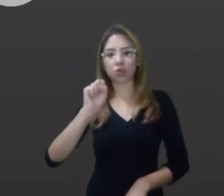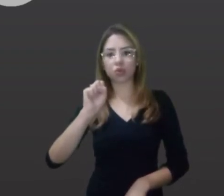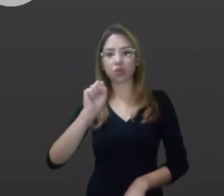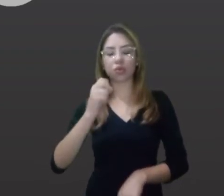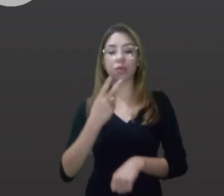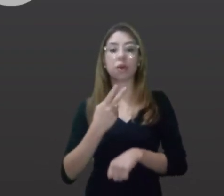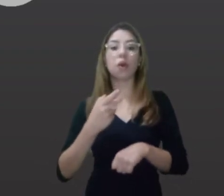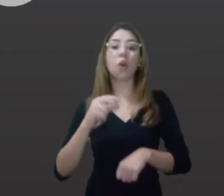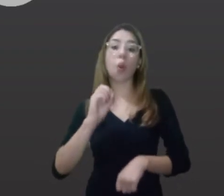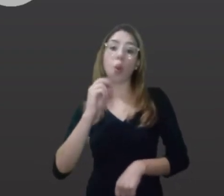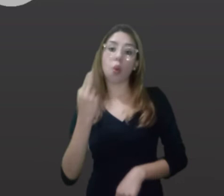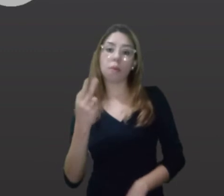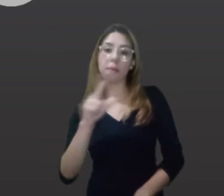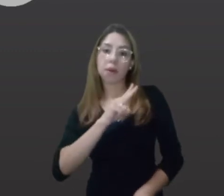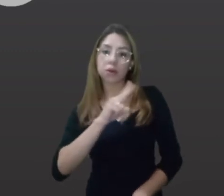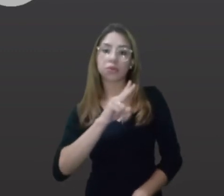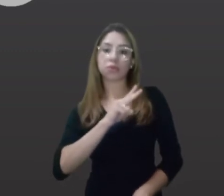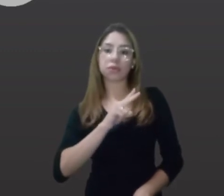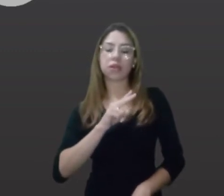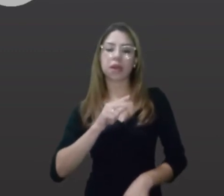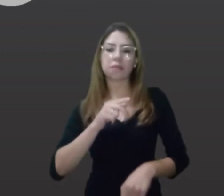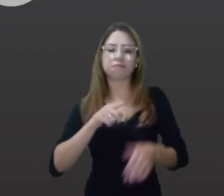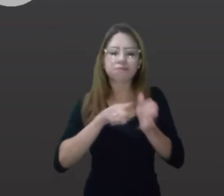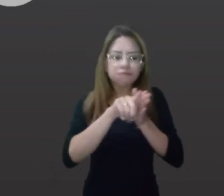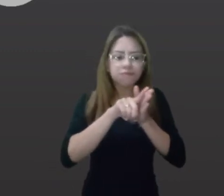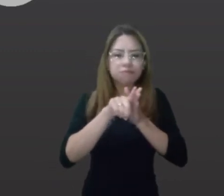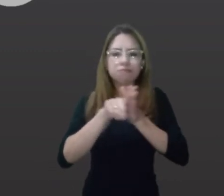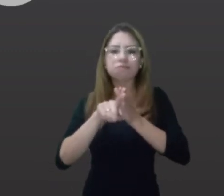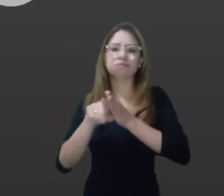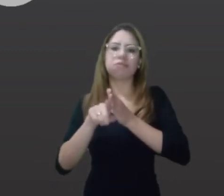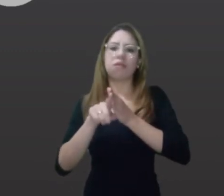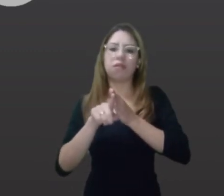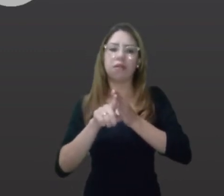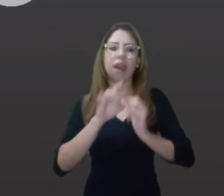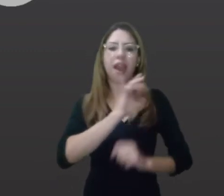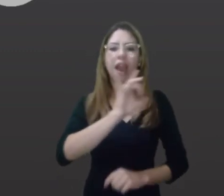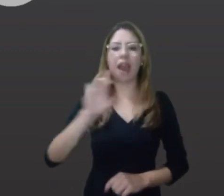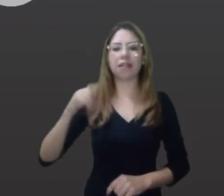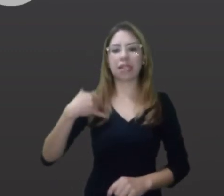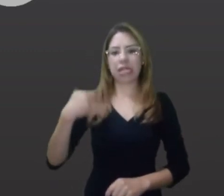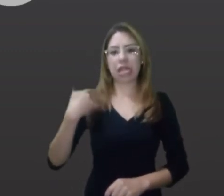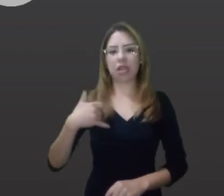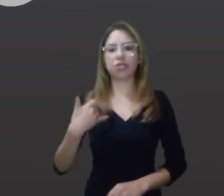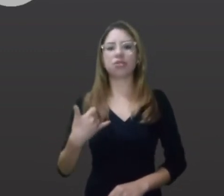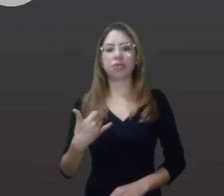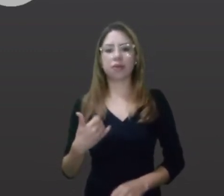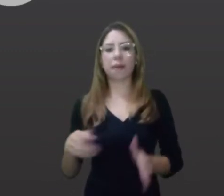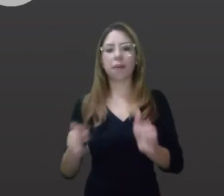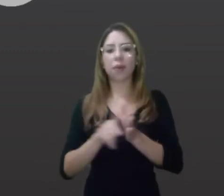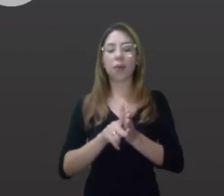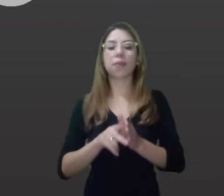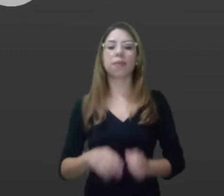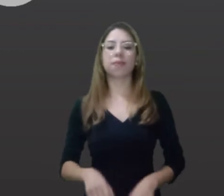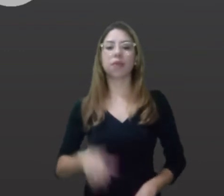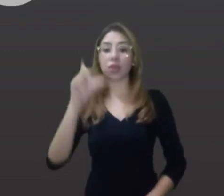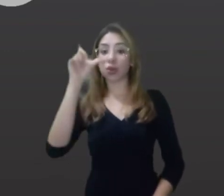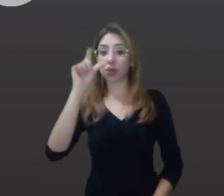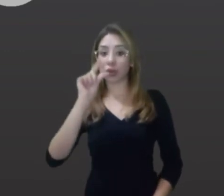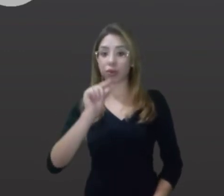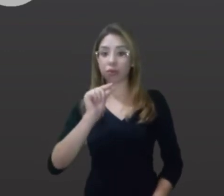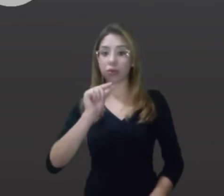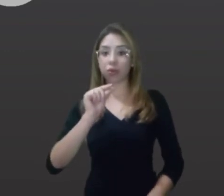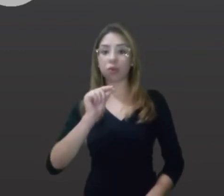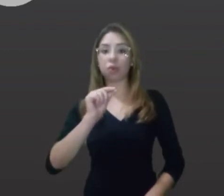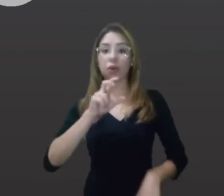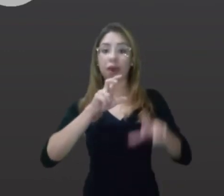privados, a realizarem os meios de rastreamento de acordo com cada faixa etária. A redução do risco de desenvolver